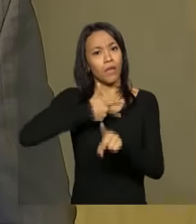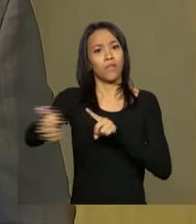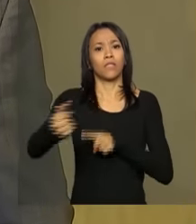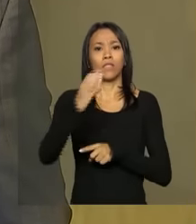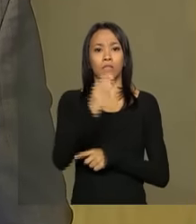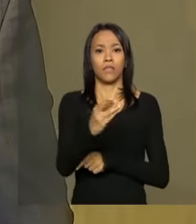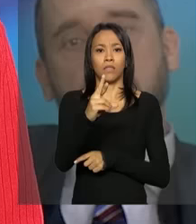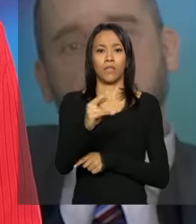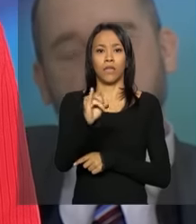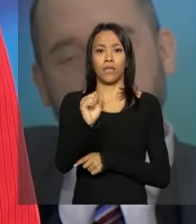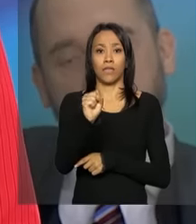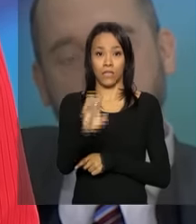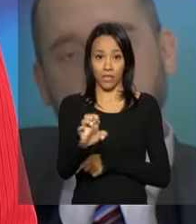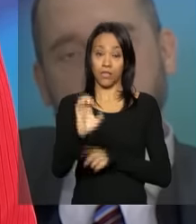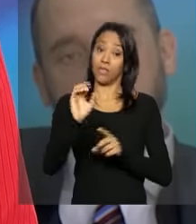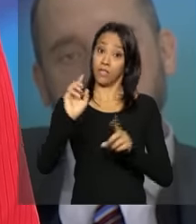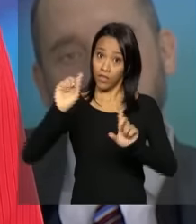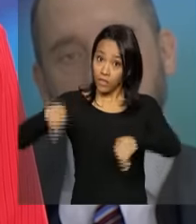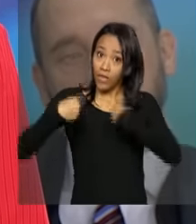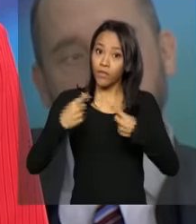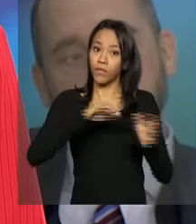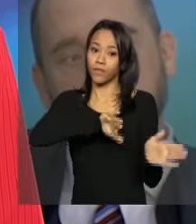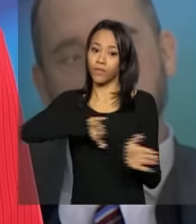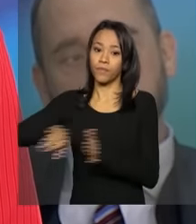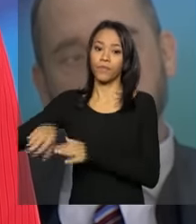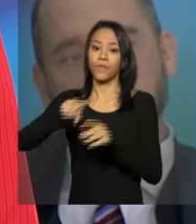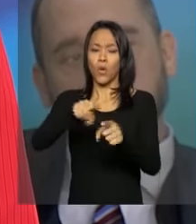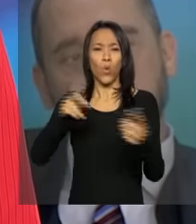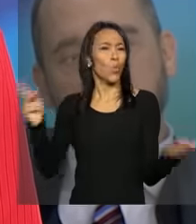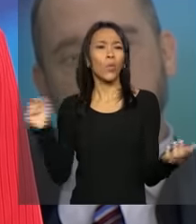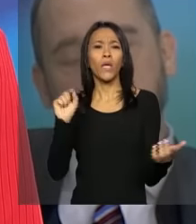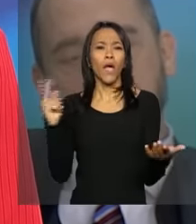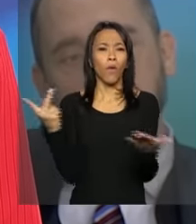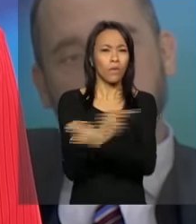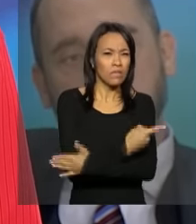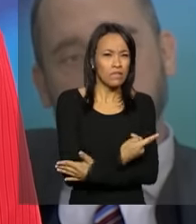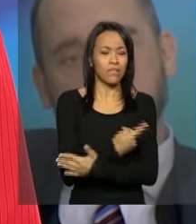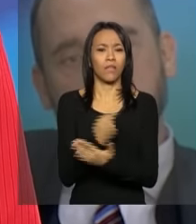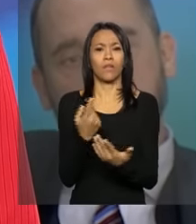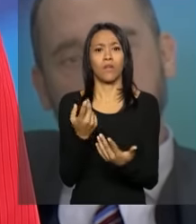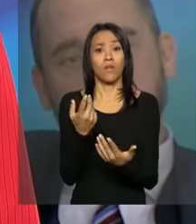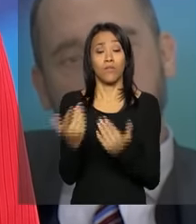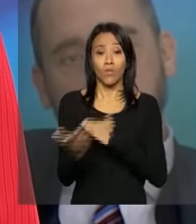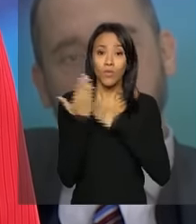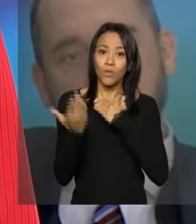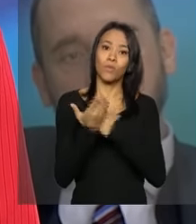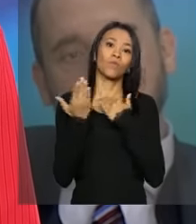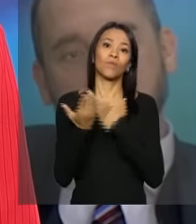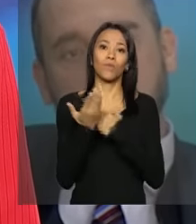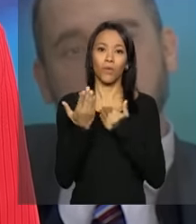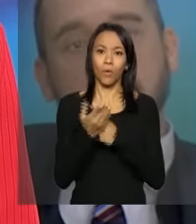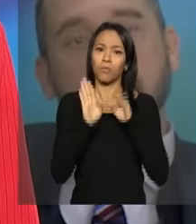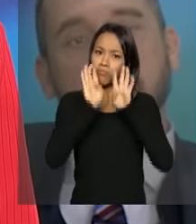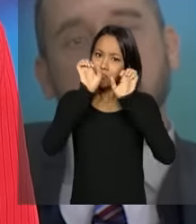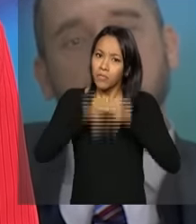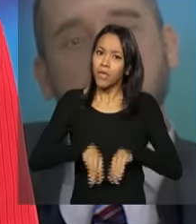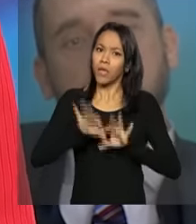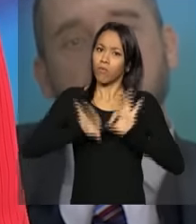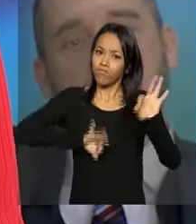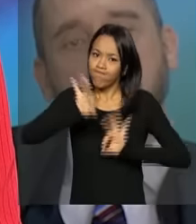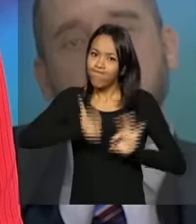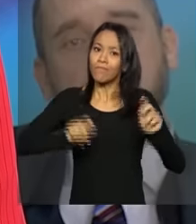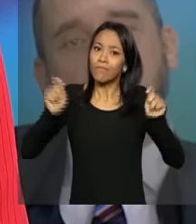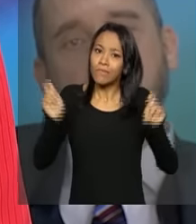desafios. A tragédia nos deu lições sobre a necessidade de medidas ainda mais bem estruturadas,